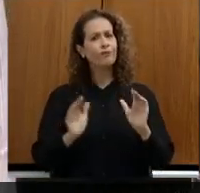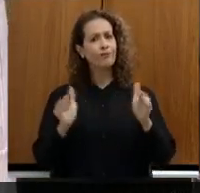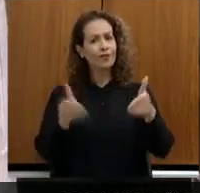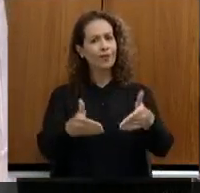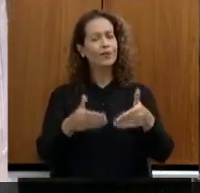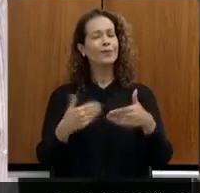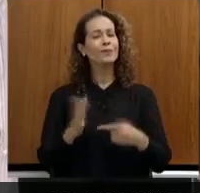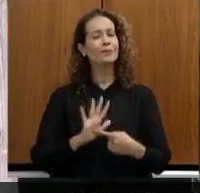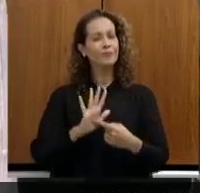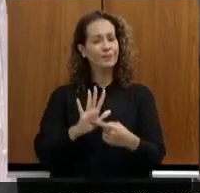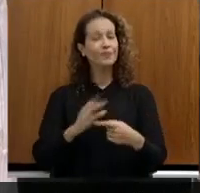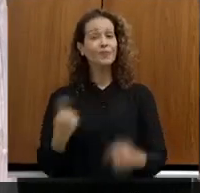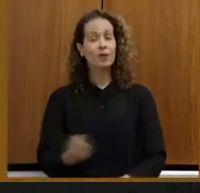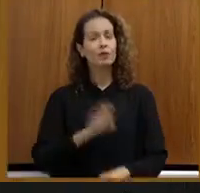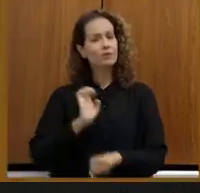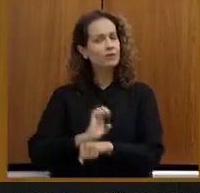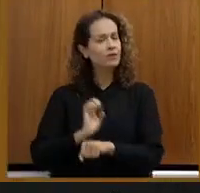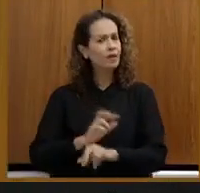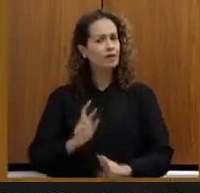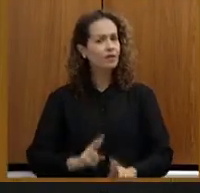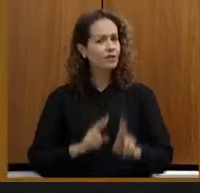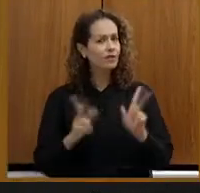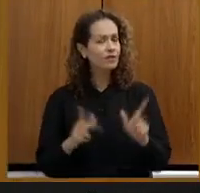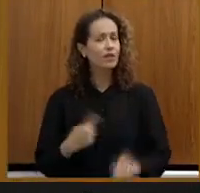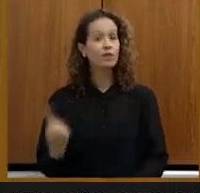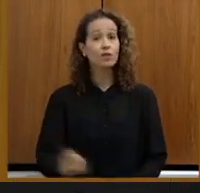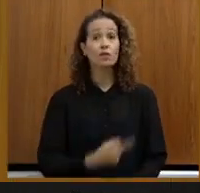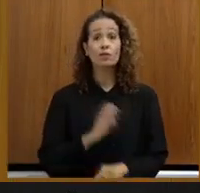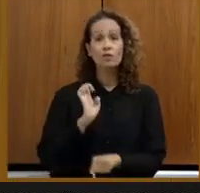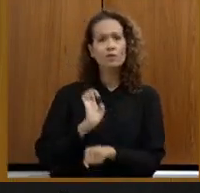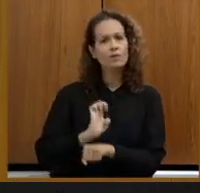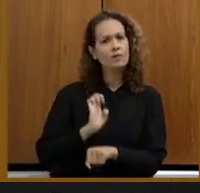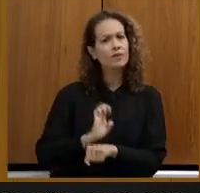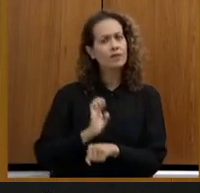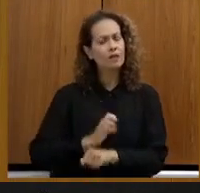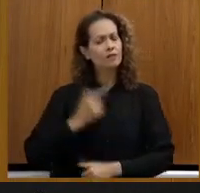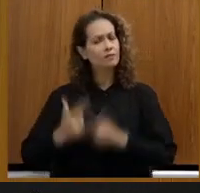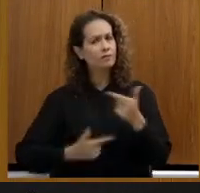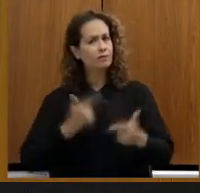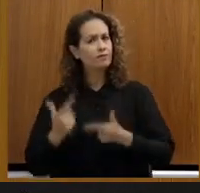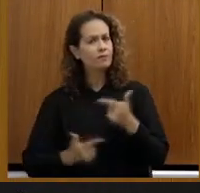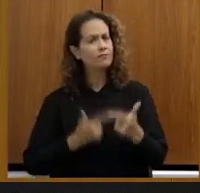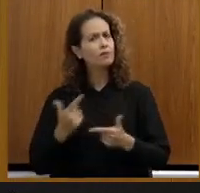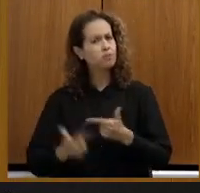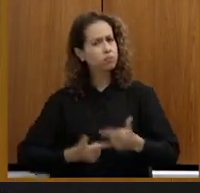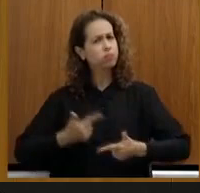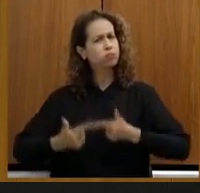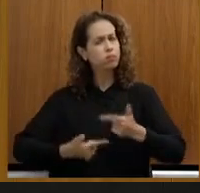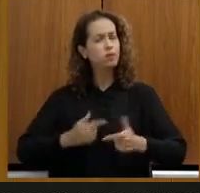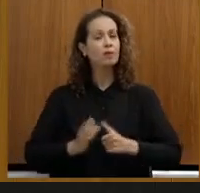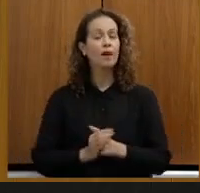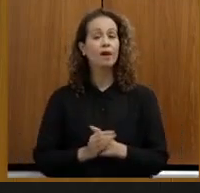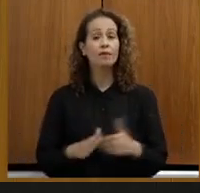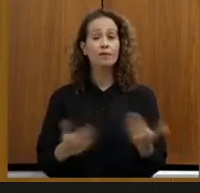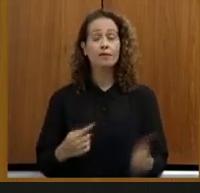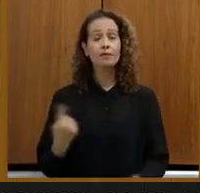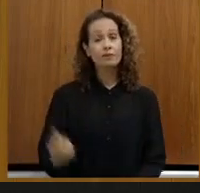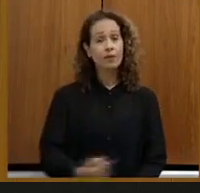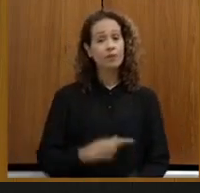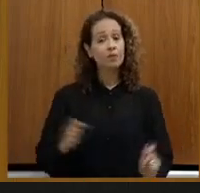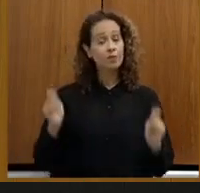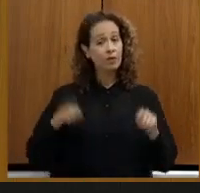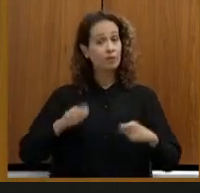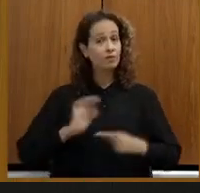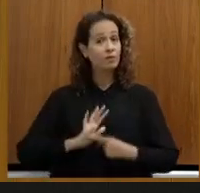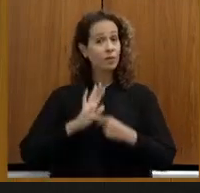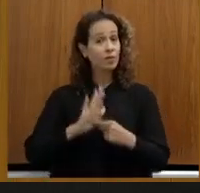somos um Estado diferente, nós somos um Estado que tem um trabalho muito grande. Então, assim, a gente poder mostrar isso